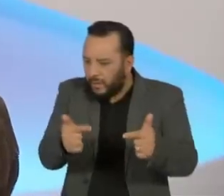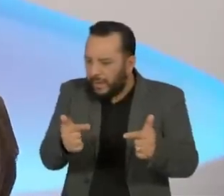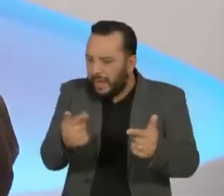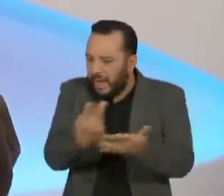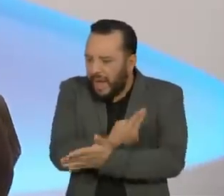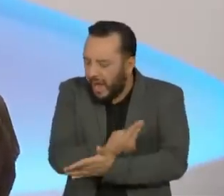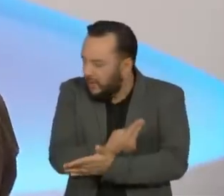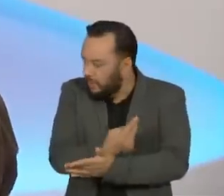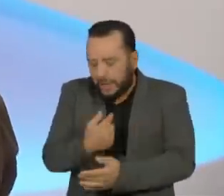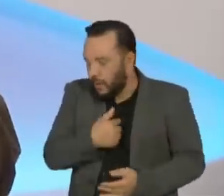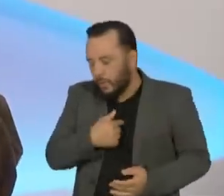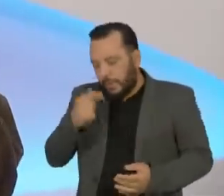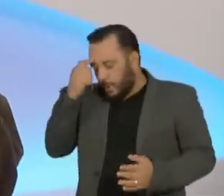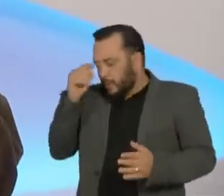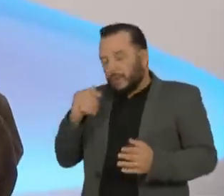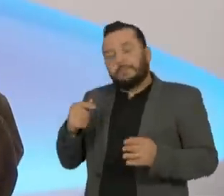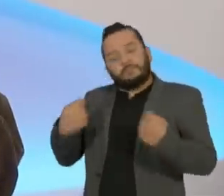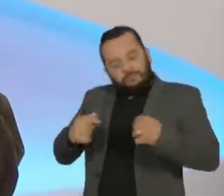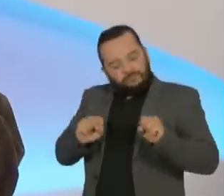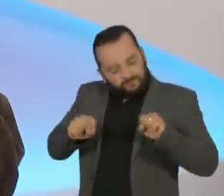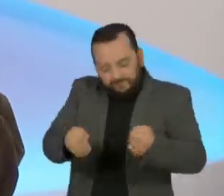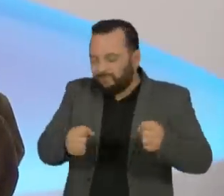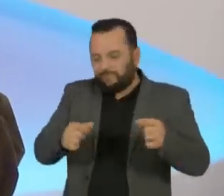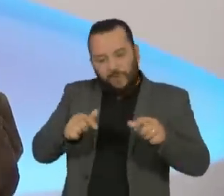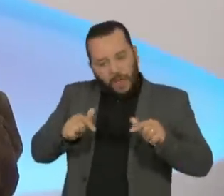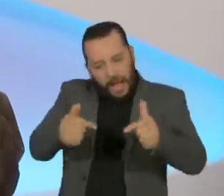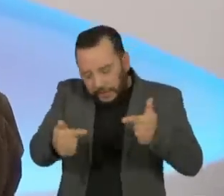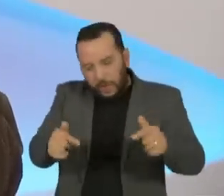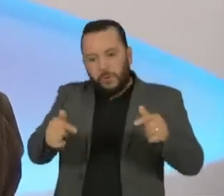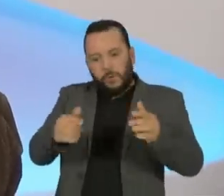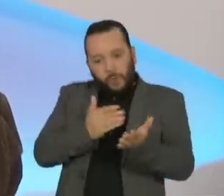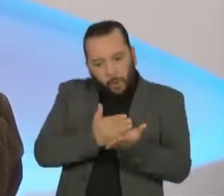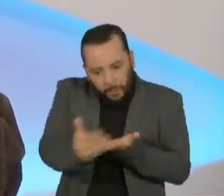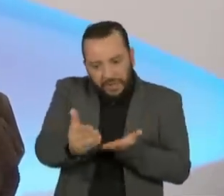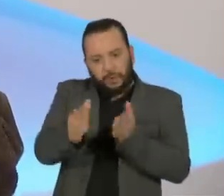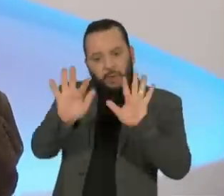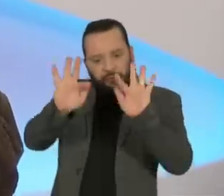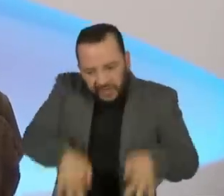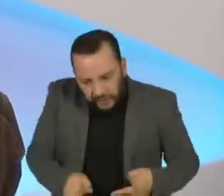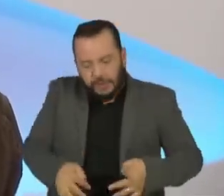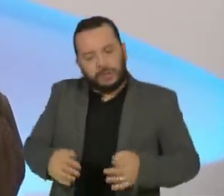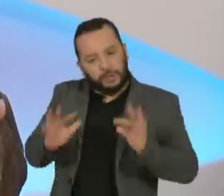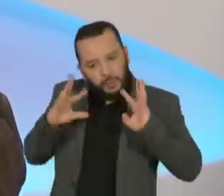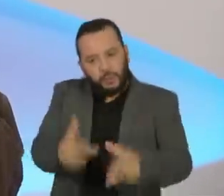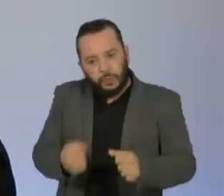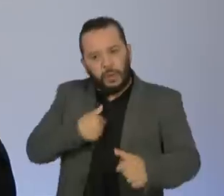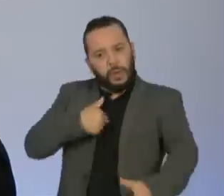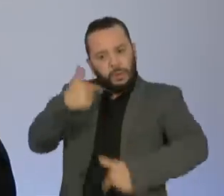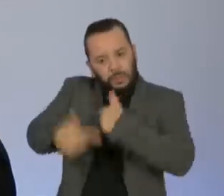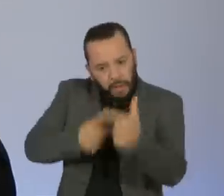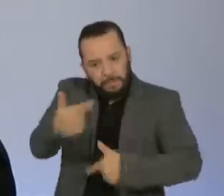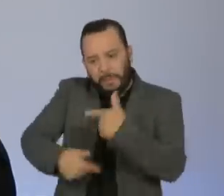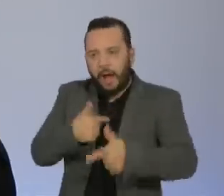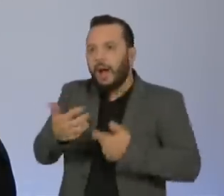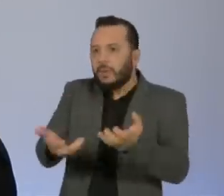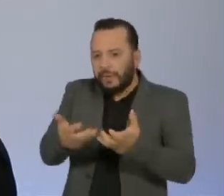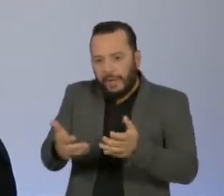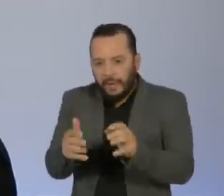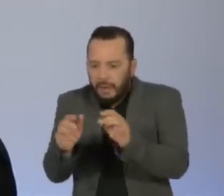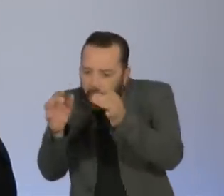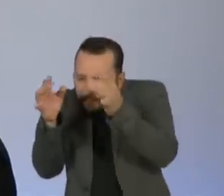metade, não me admito, eu sou um cara obcecado pelo meu trabalho, em fazer esse trabalho minuciosamente,